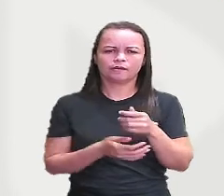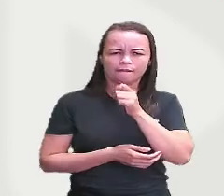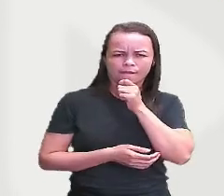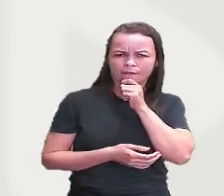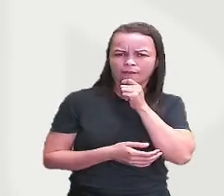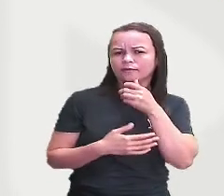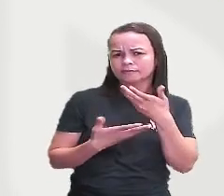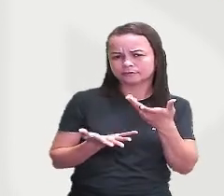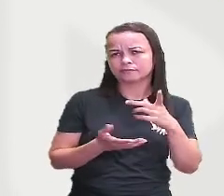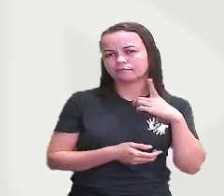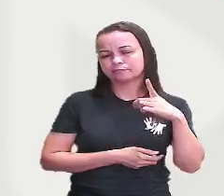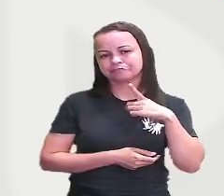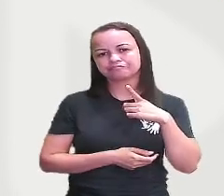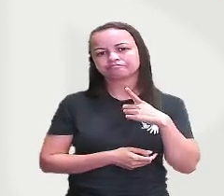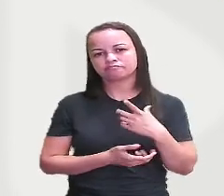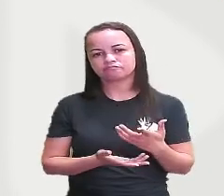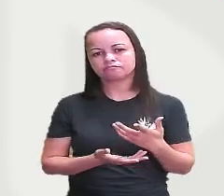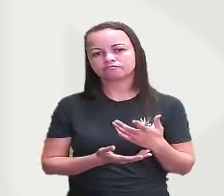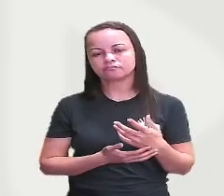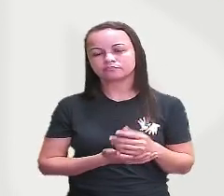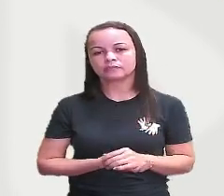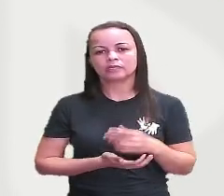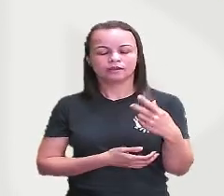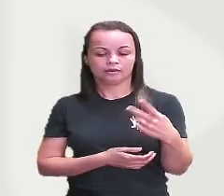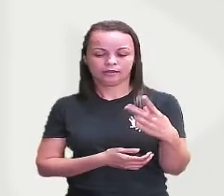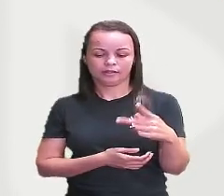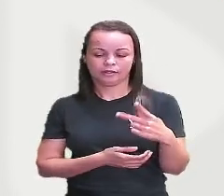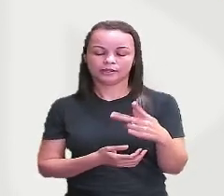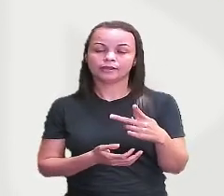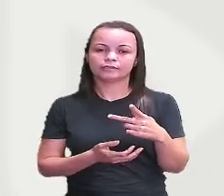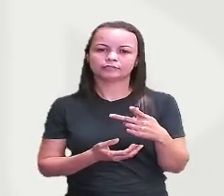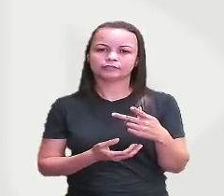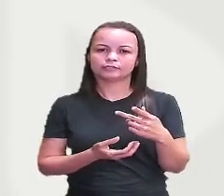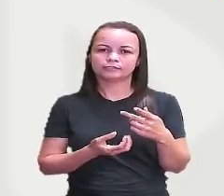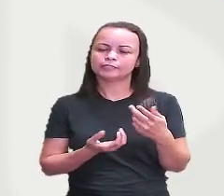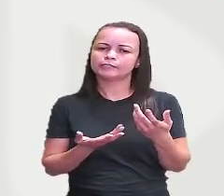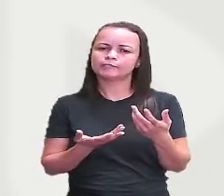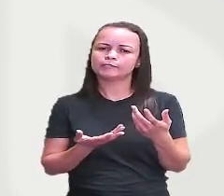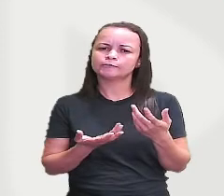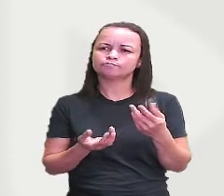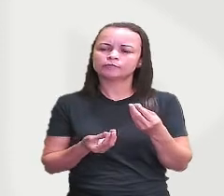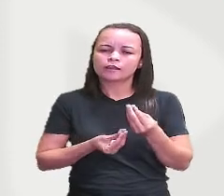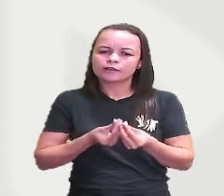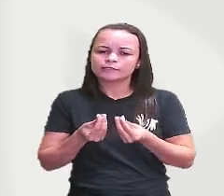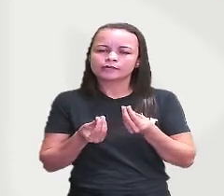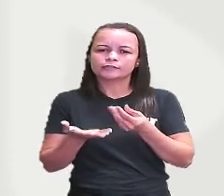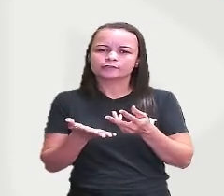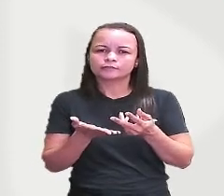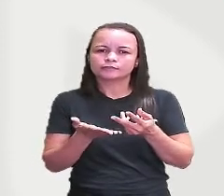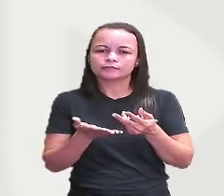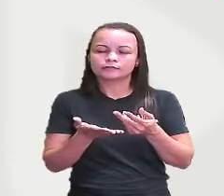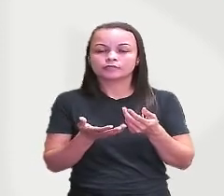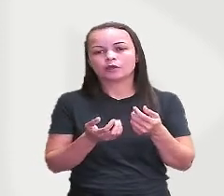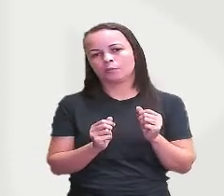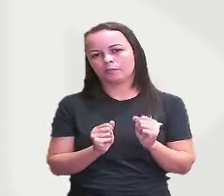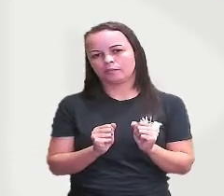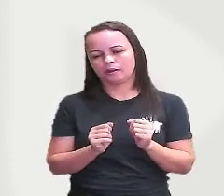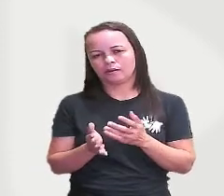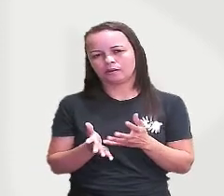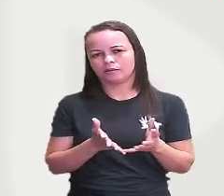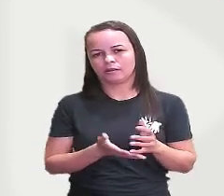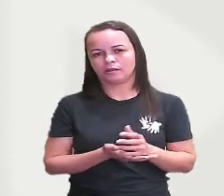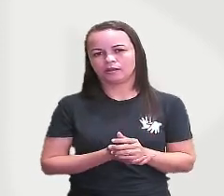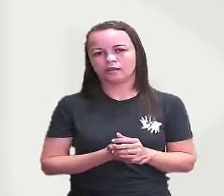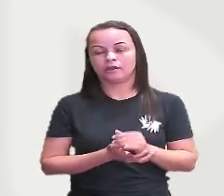assim ele tinha esse essa essa inclinação para uma